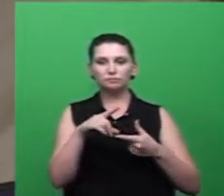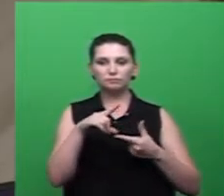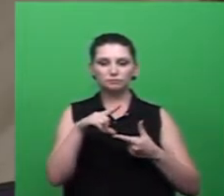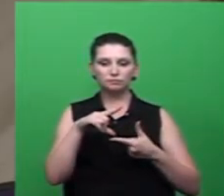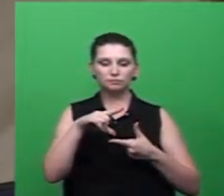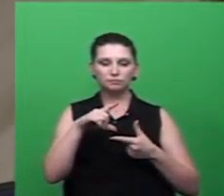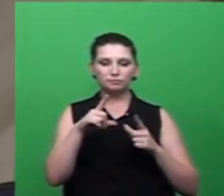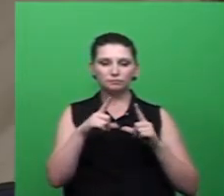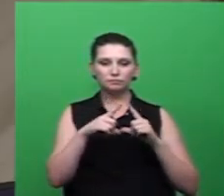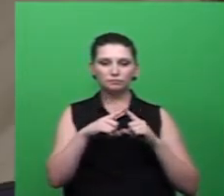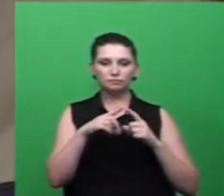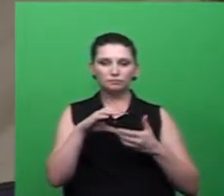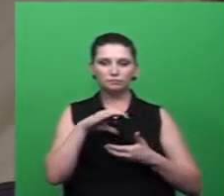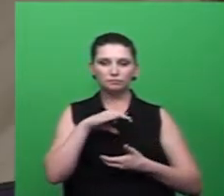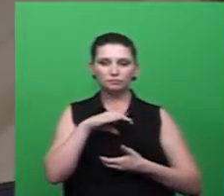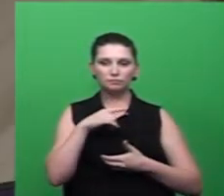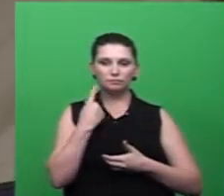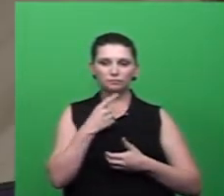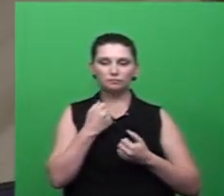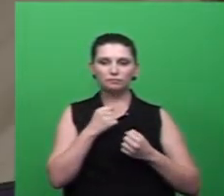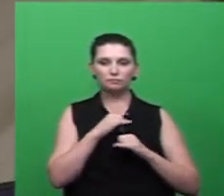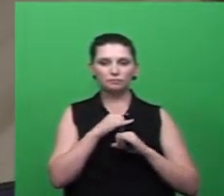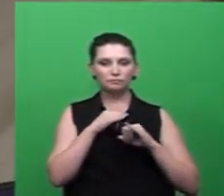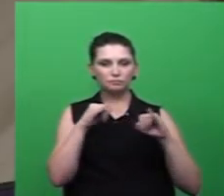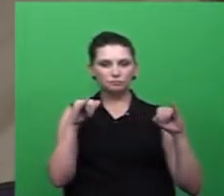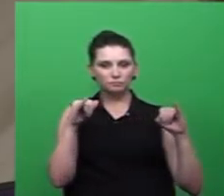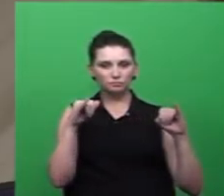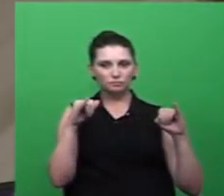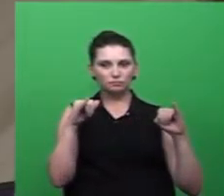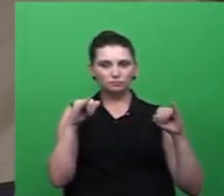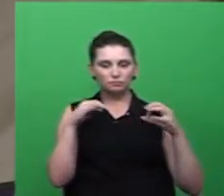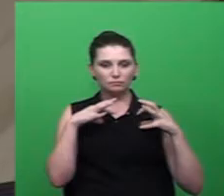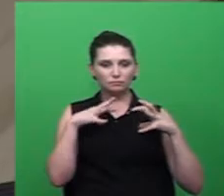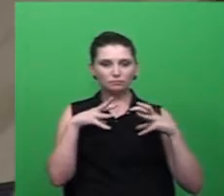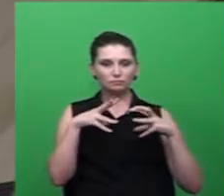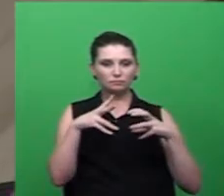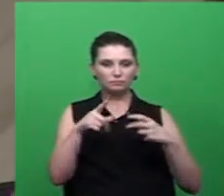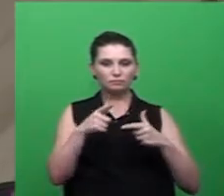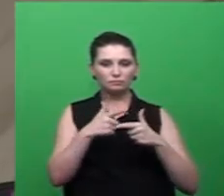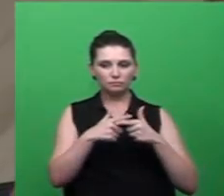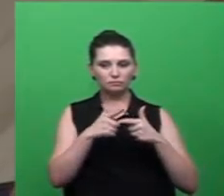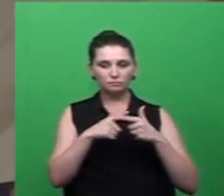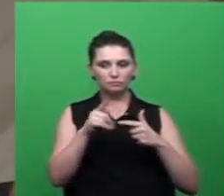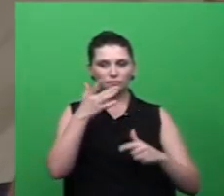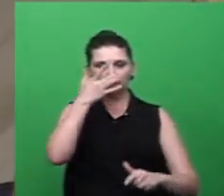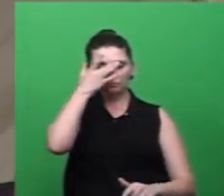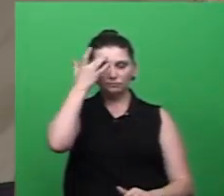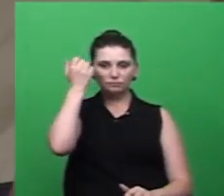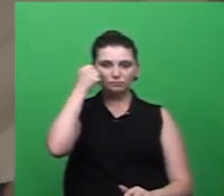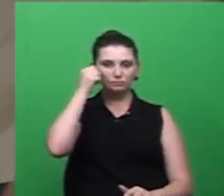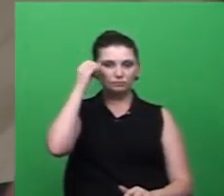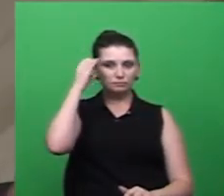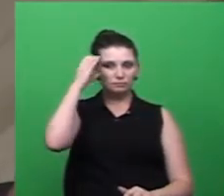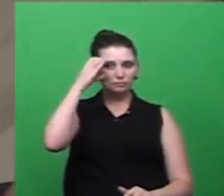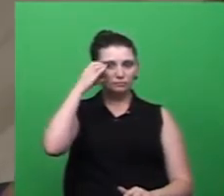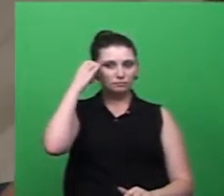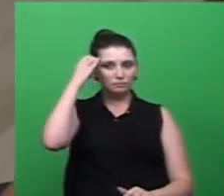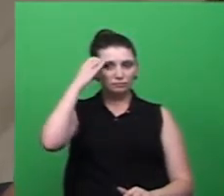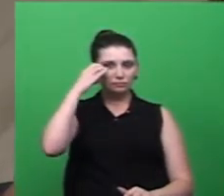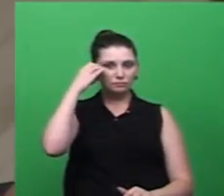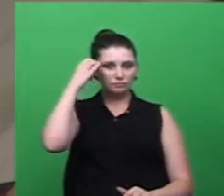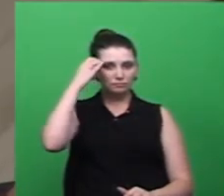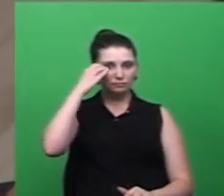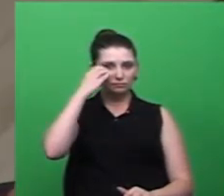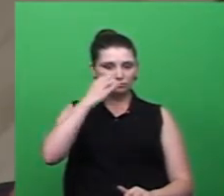alertar cada vez mais a questão dessa conscientização, porque, como eu falei, é um problema de todos